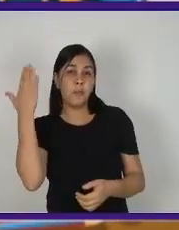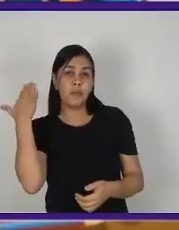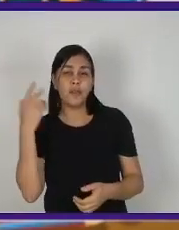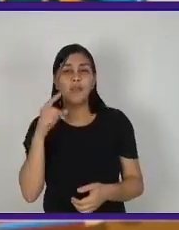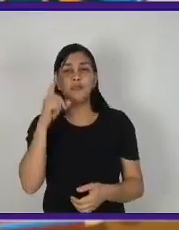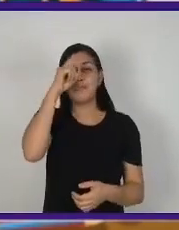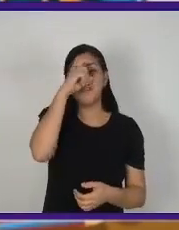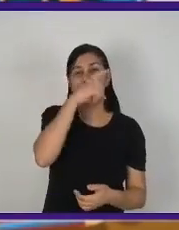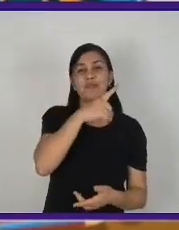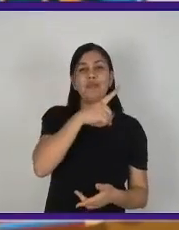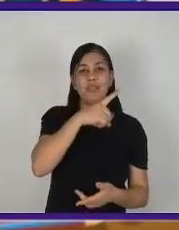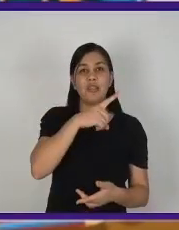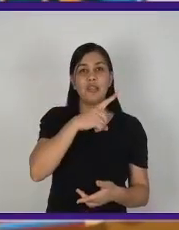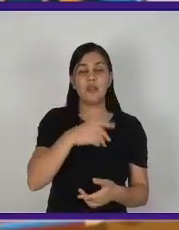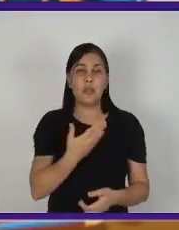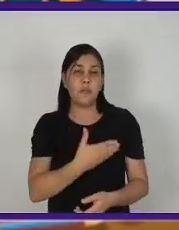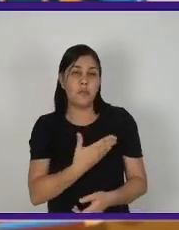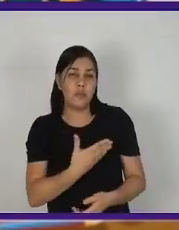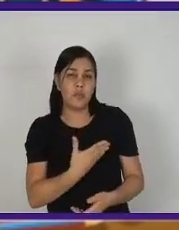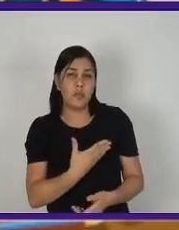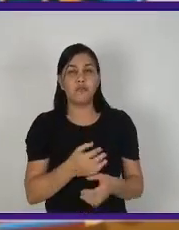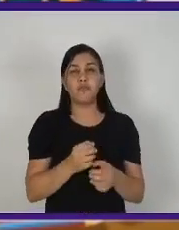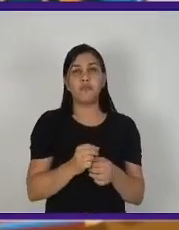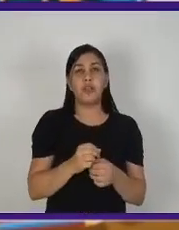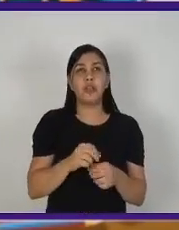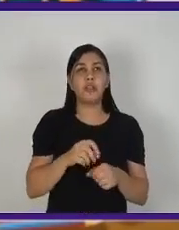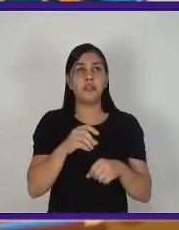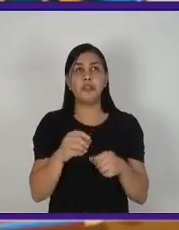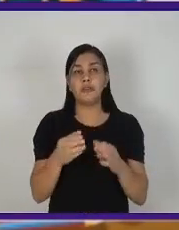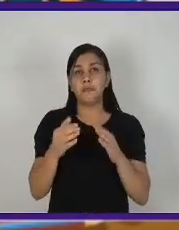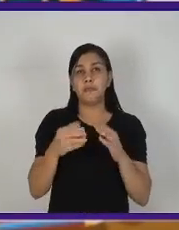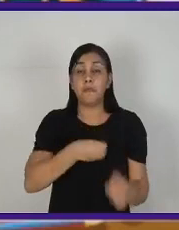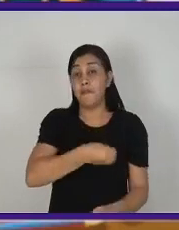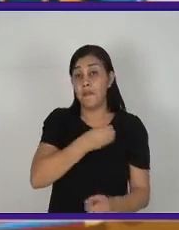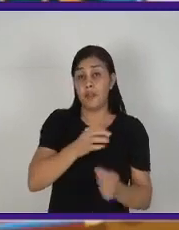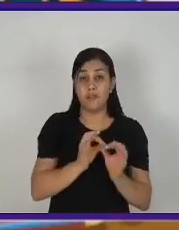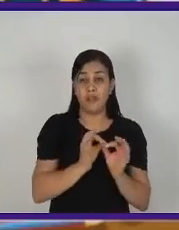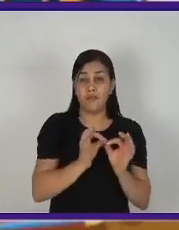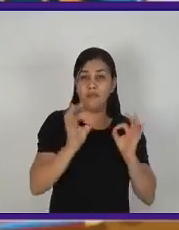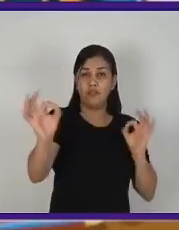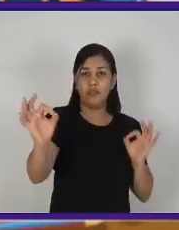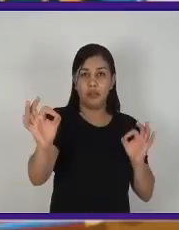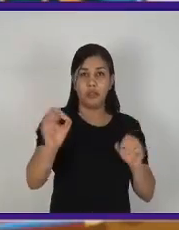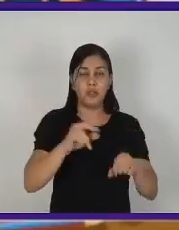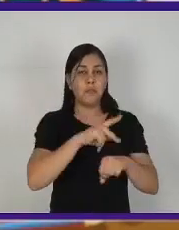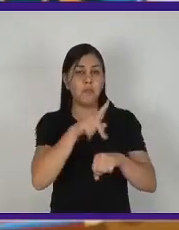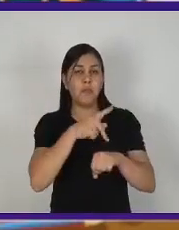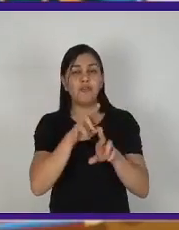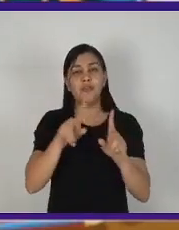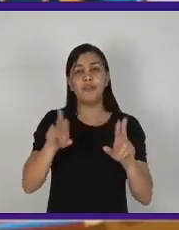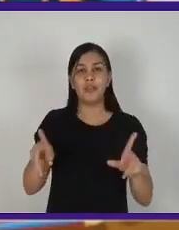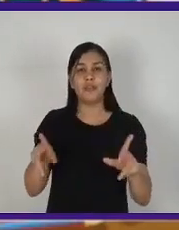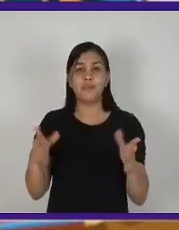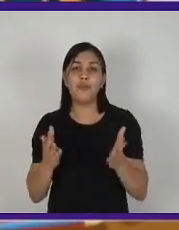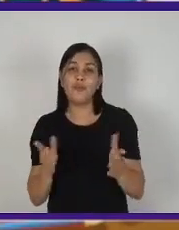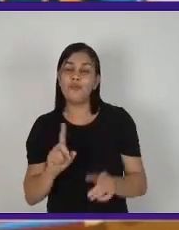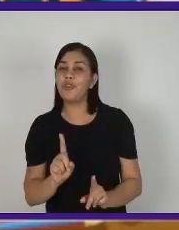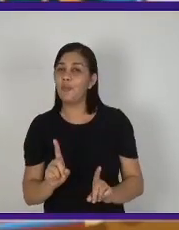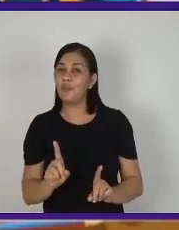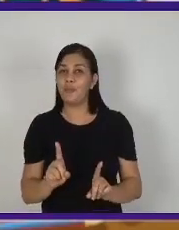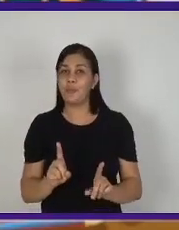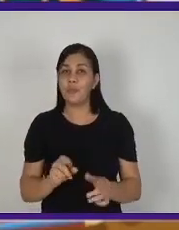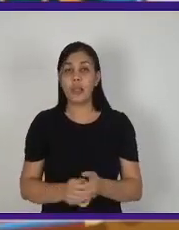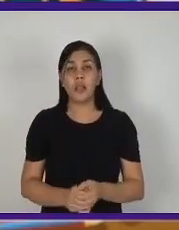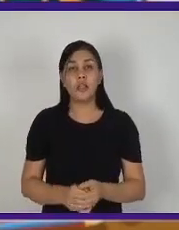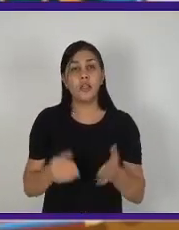amizade com alguém, por exemplo, que morasse fora do país. A comunicação seria muito lenta. Hoje em dia, não. Hoje em dia, gente, às